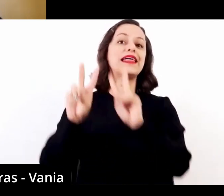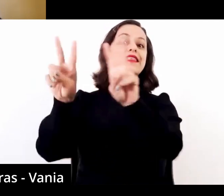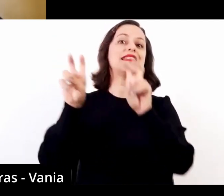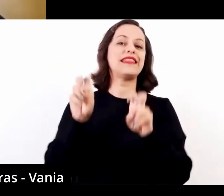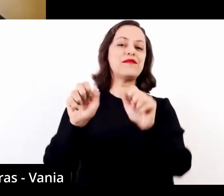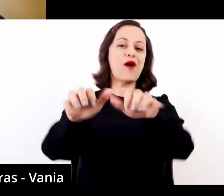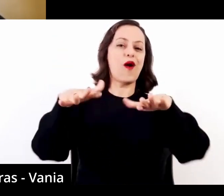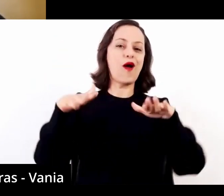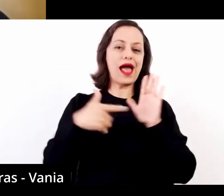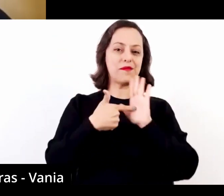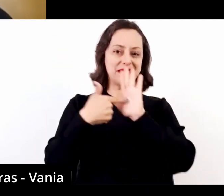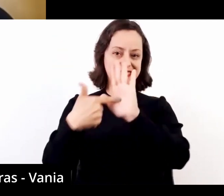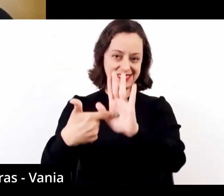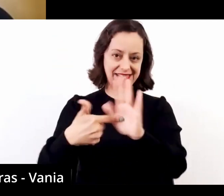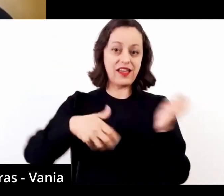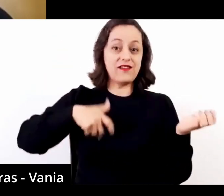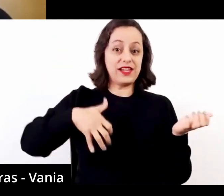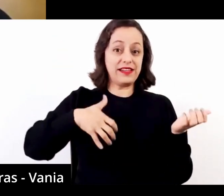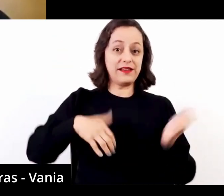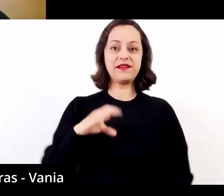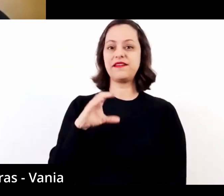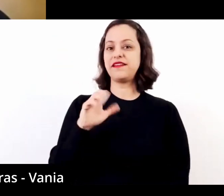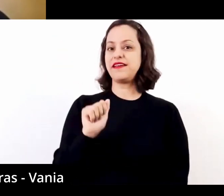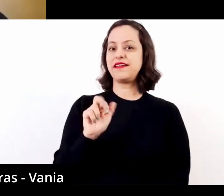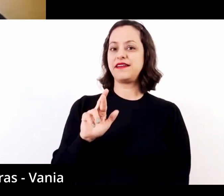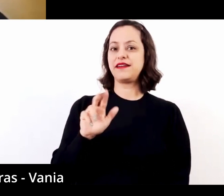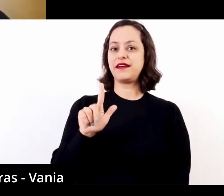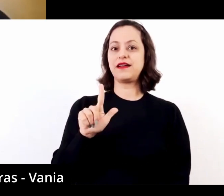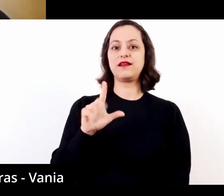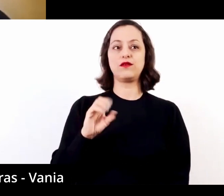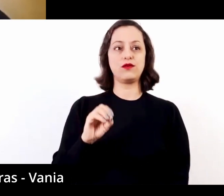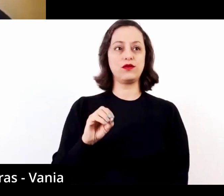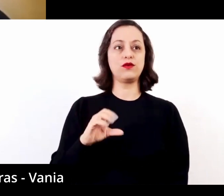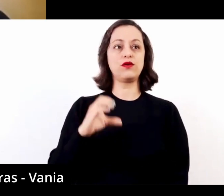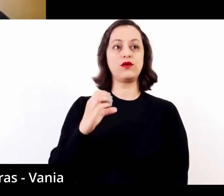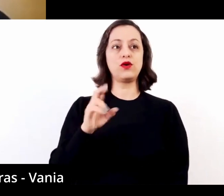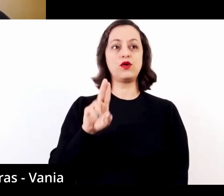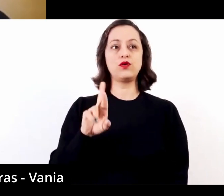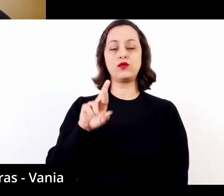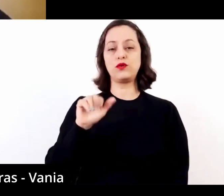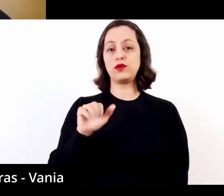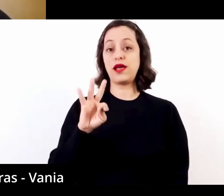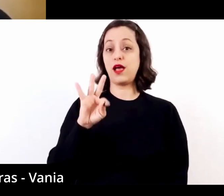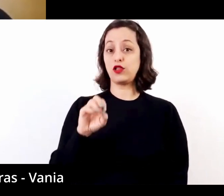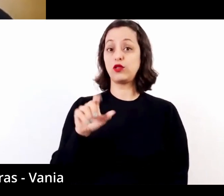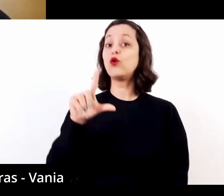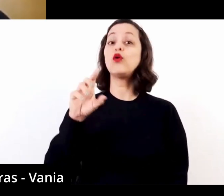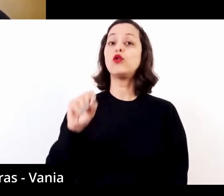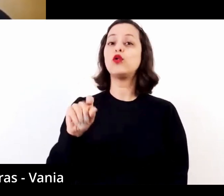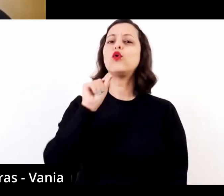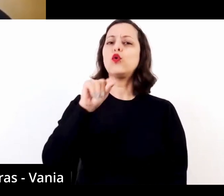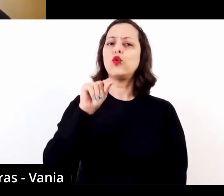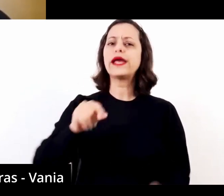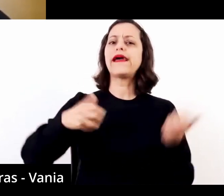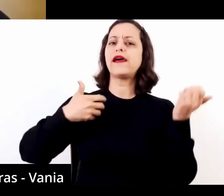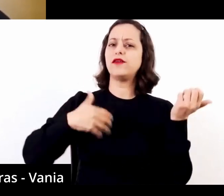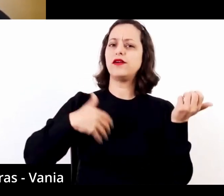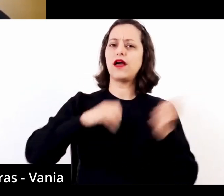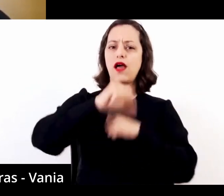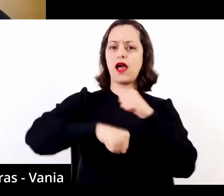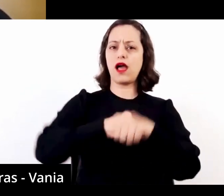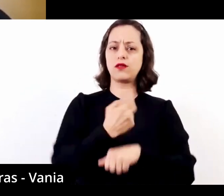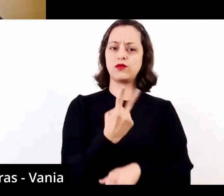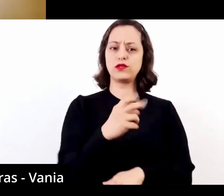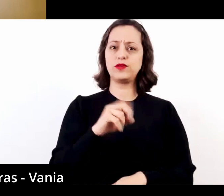sobre o concerto do violonista Carlo Curatolo pela série de violão 2023 da Cultura